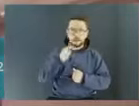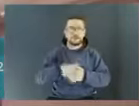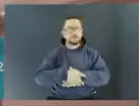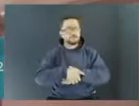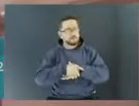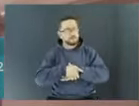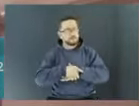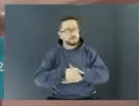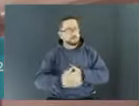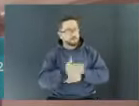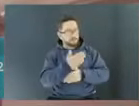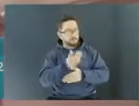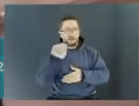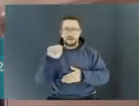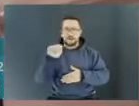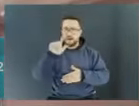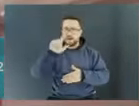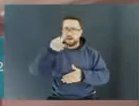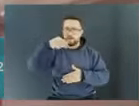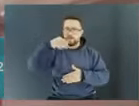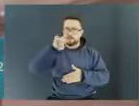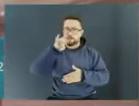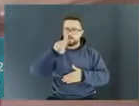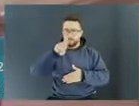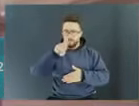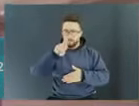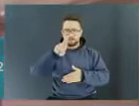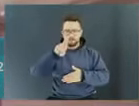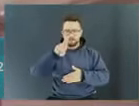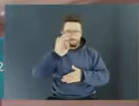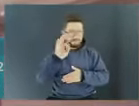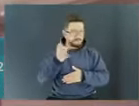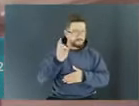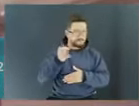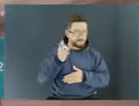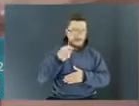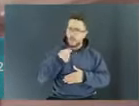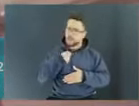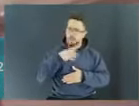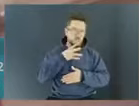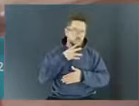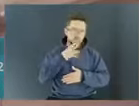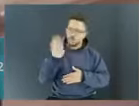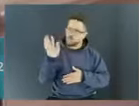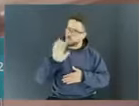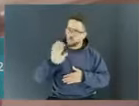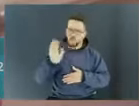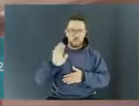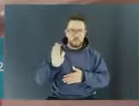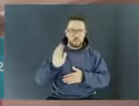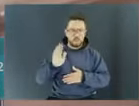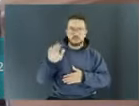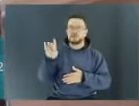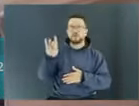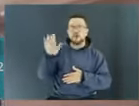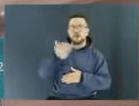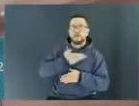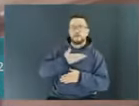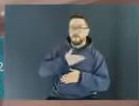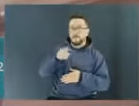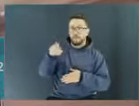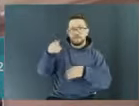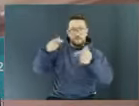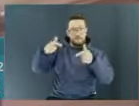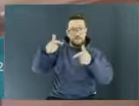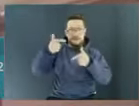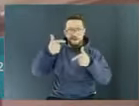essa nova pauta. Eu confesso que não conhecia, estou tendo a visita de um amigo aqui em comum, Eduardo, trabalha na Brasil História. Daí ele